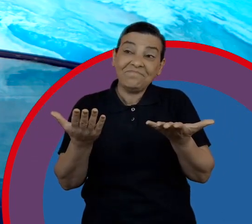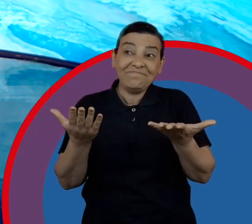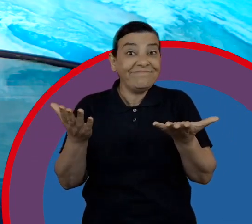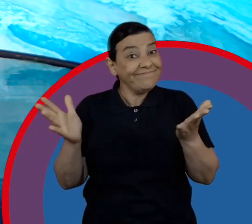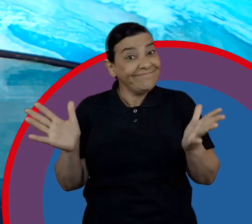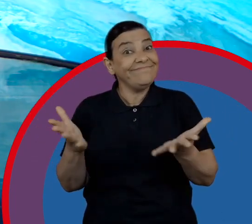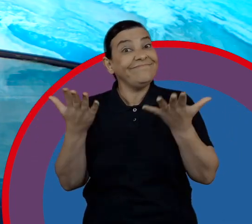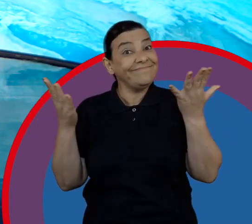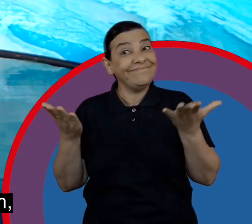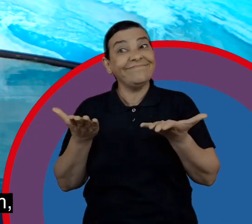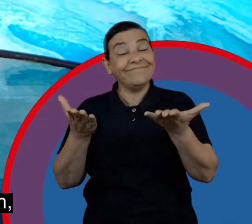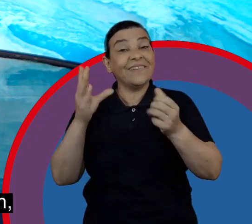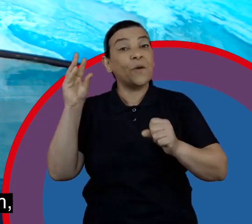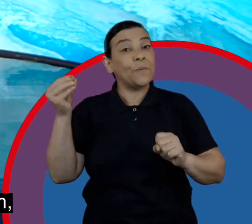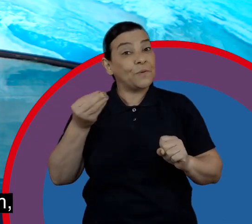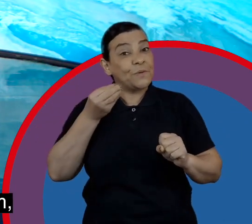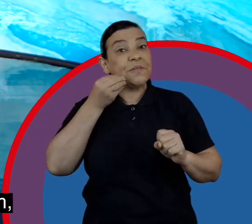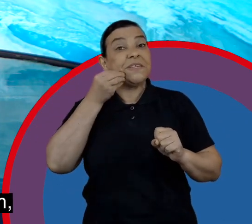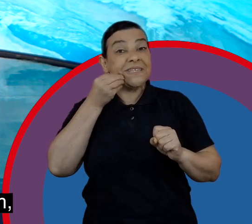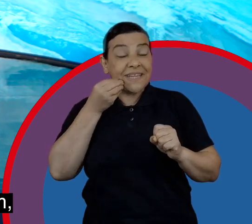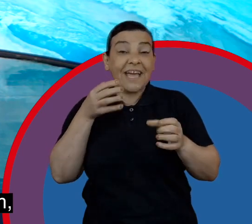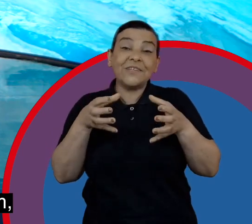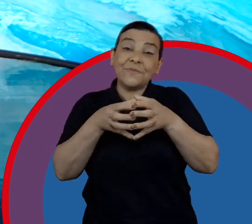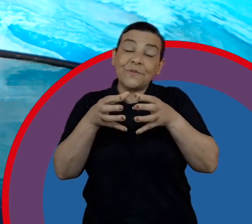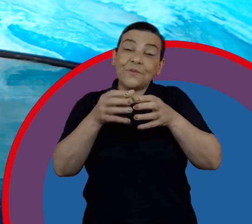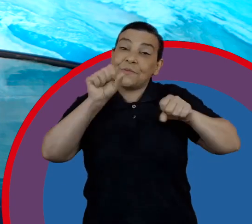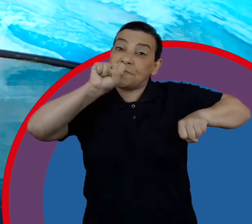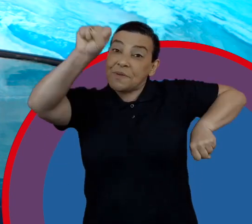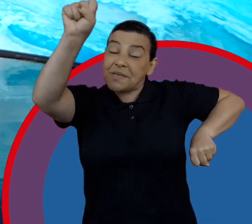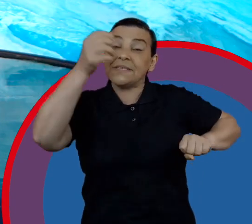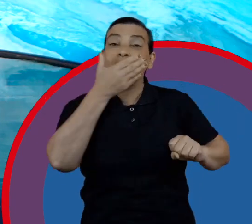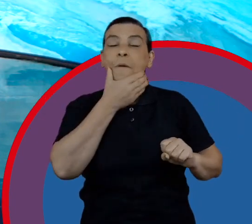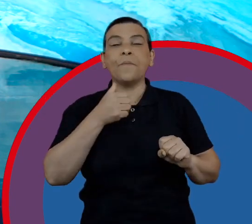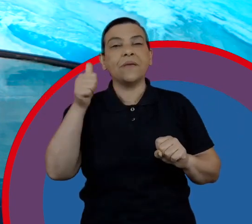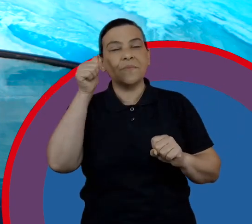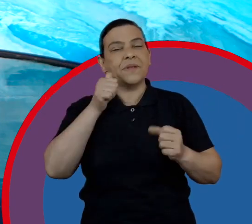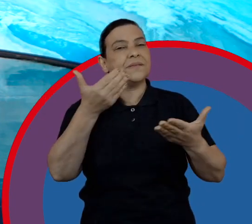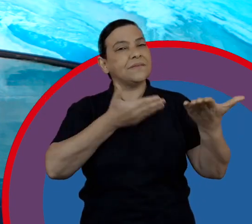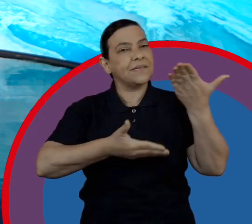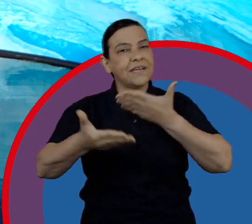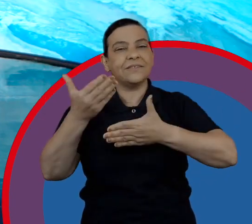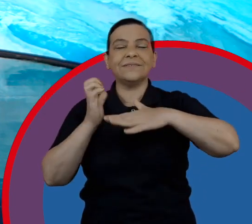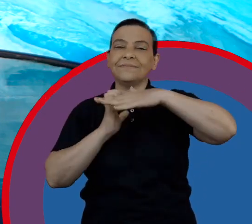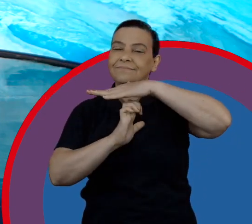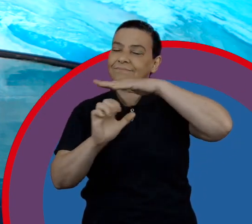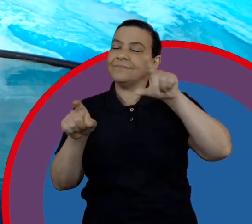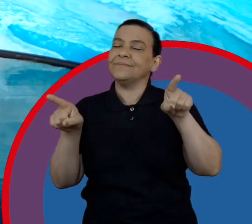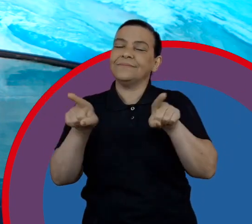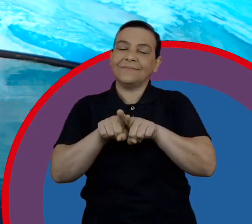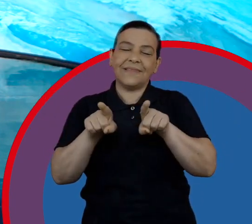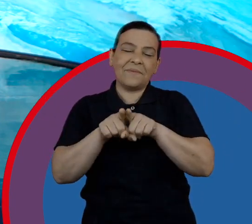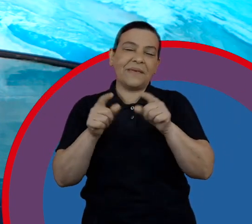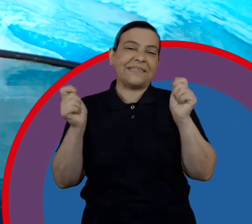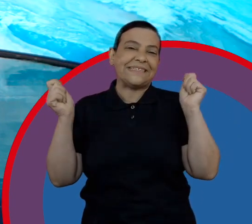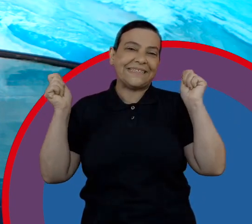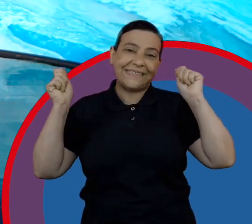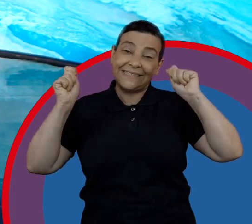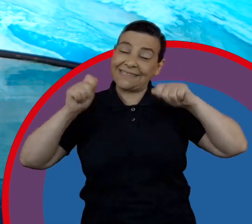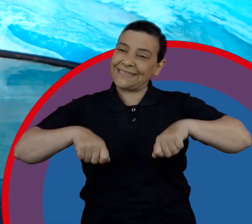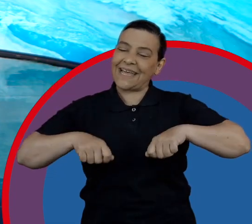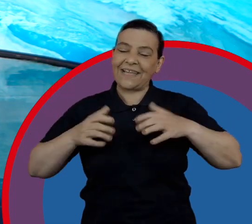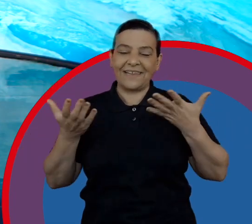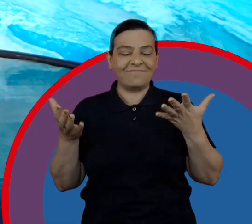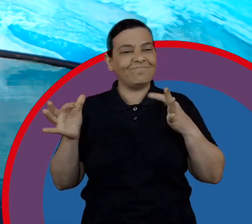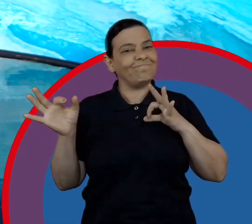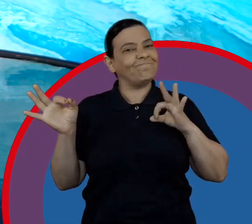a oportunidade para super-heróis e heroínas se engajarem não só mais com a companhia, mas também terem essa oportunidade de construir